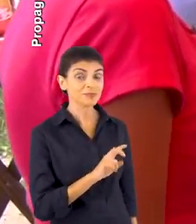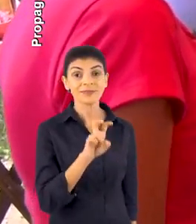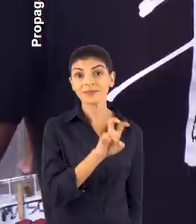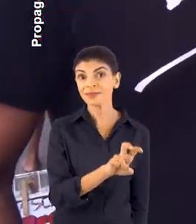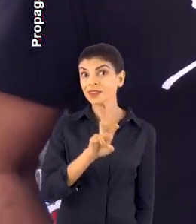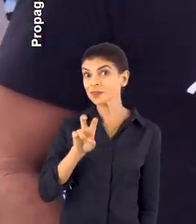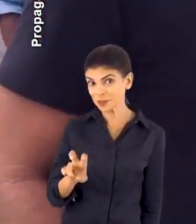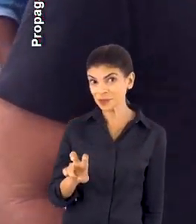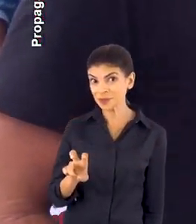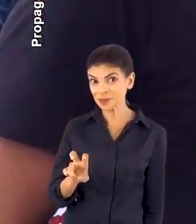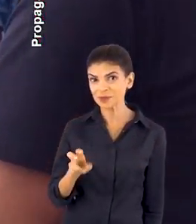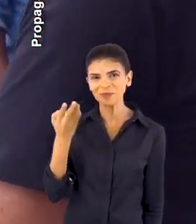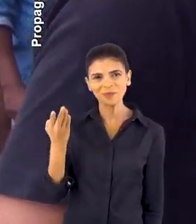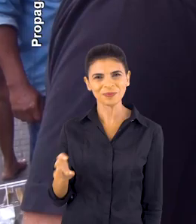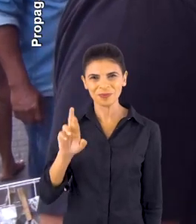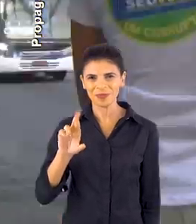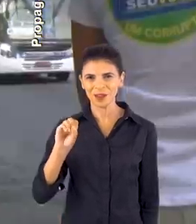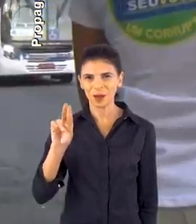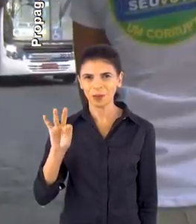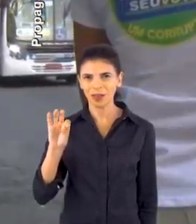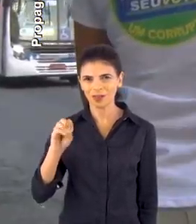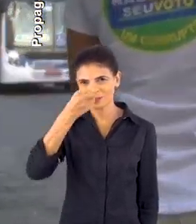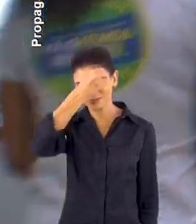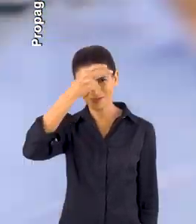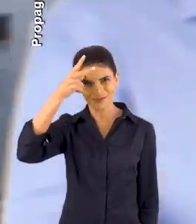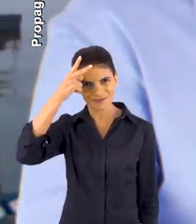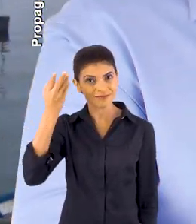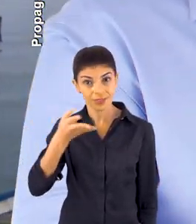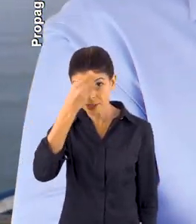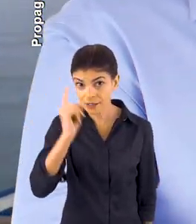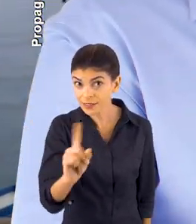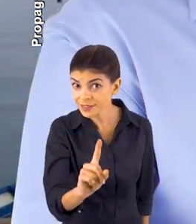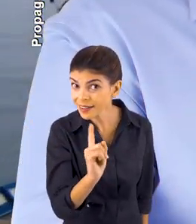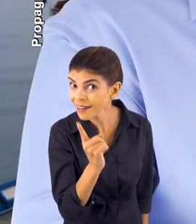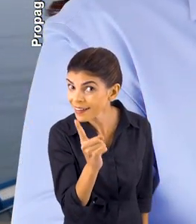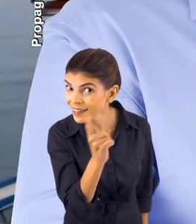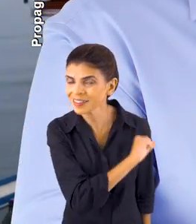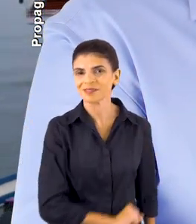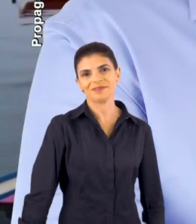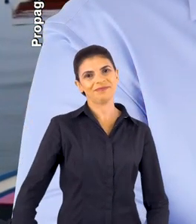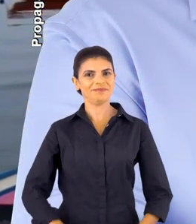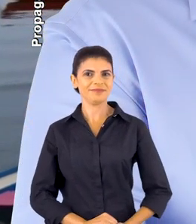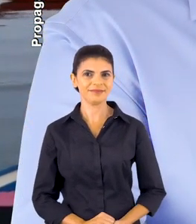Gonçalo! 55, Roberto Sala para prefeito. Não se esqueçam, hein?